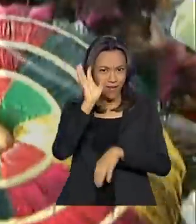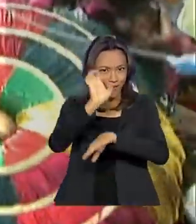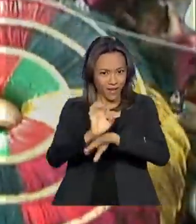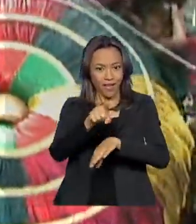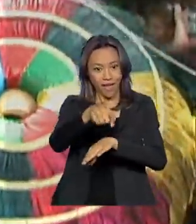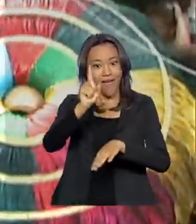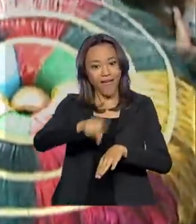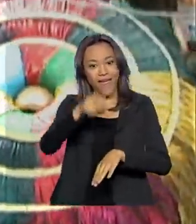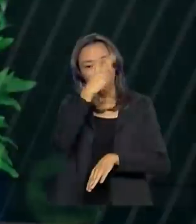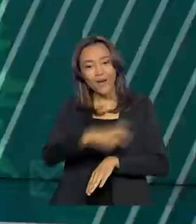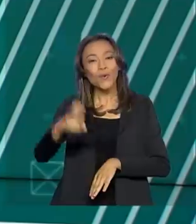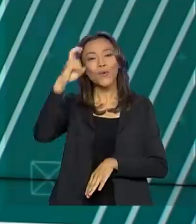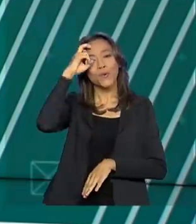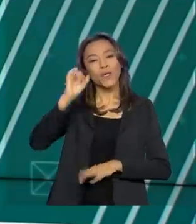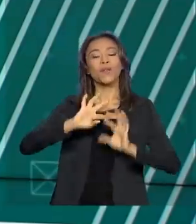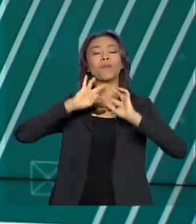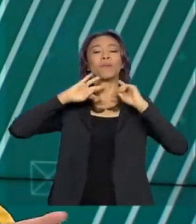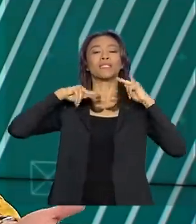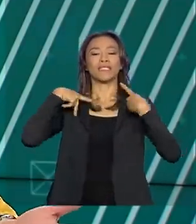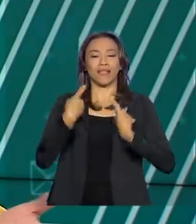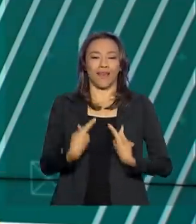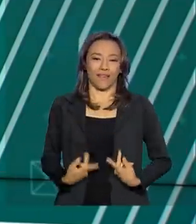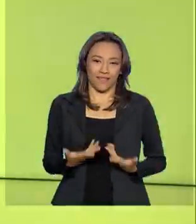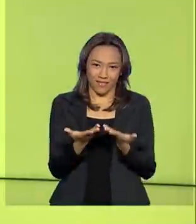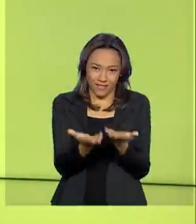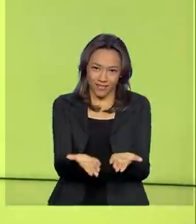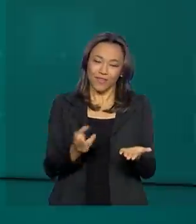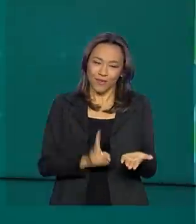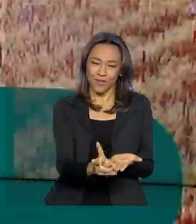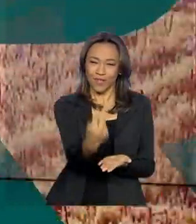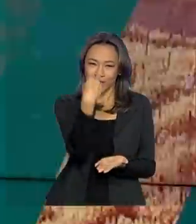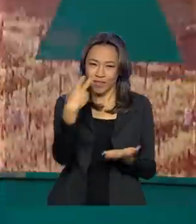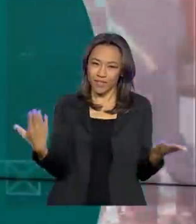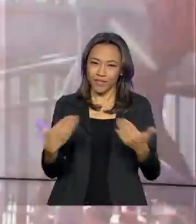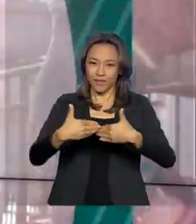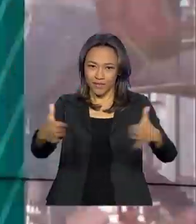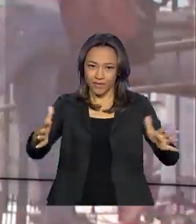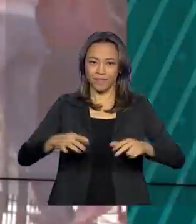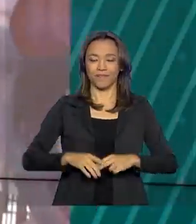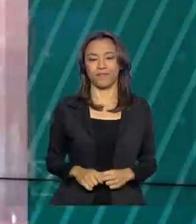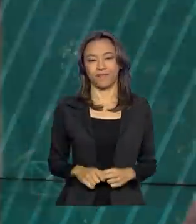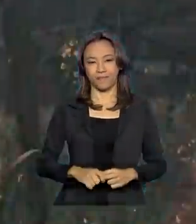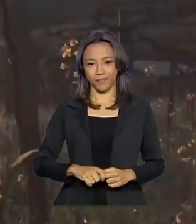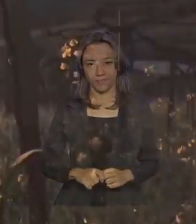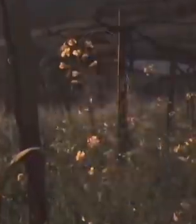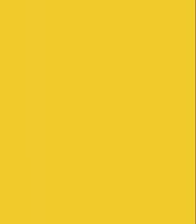cultural da humanidade. Fique com a gente, o Brasil em Dia já está no ar.